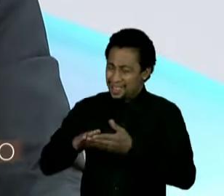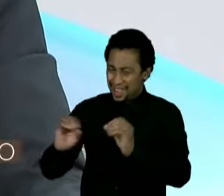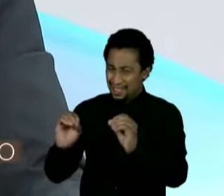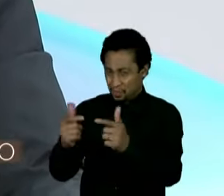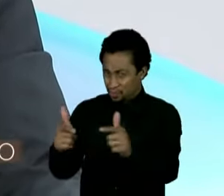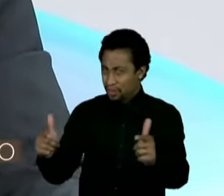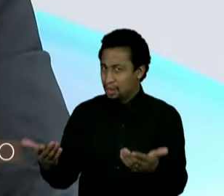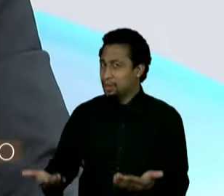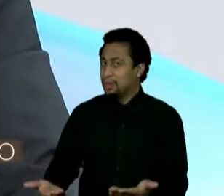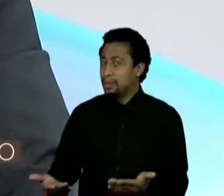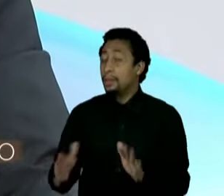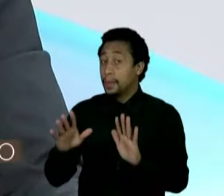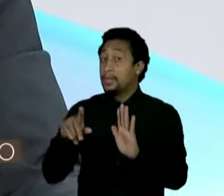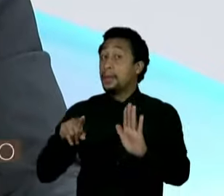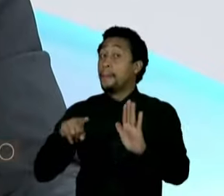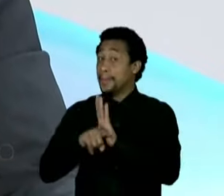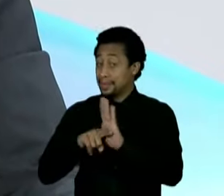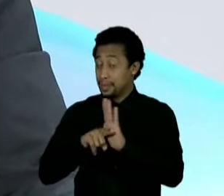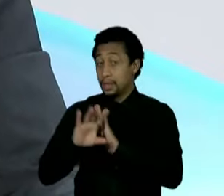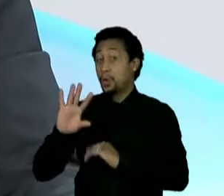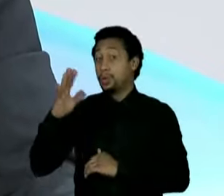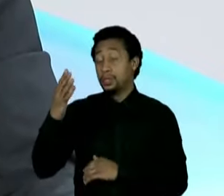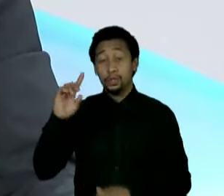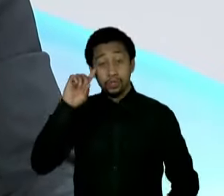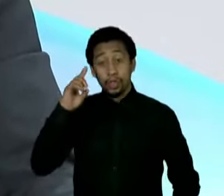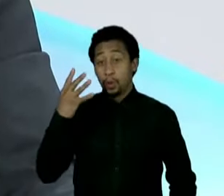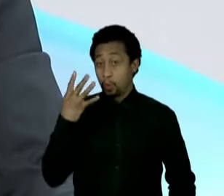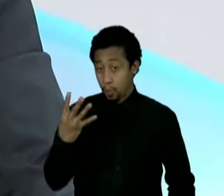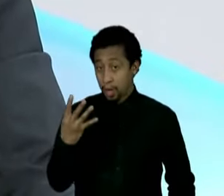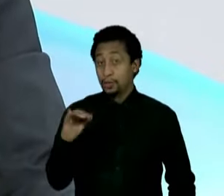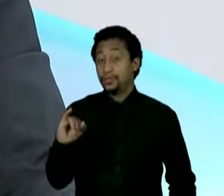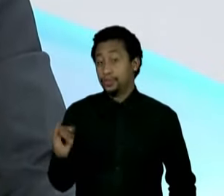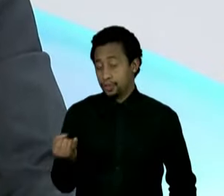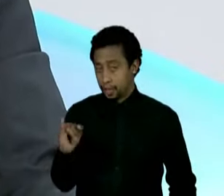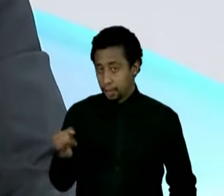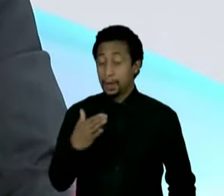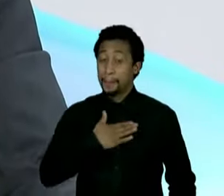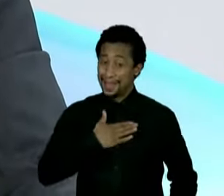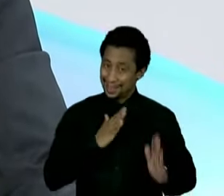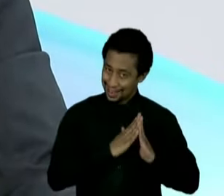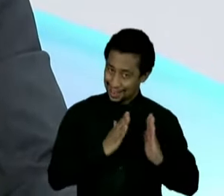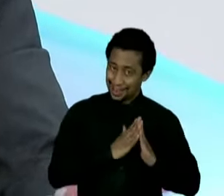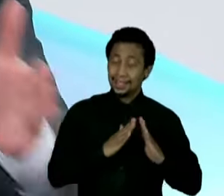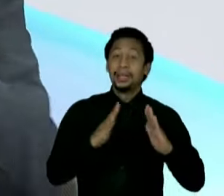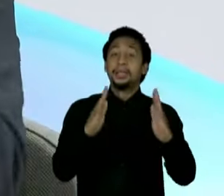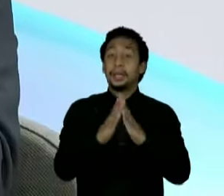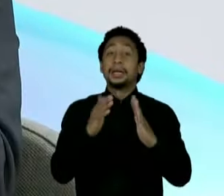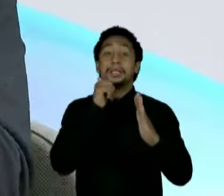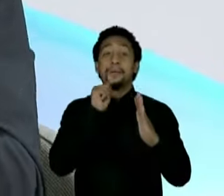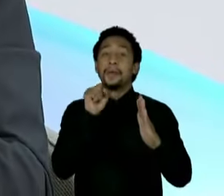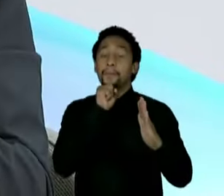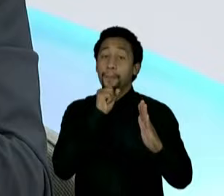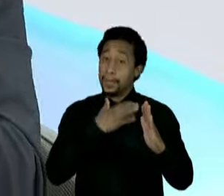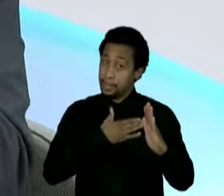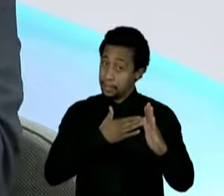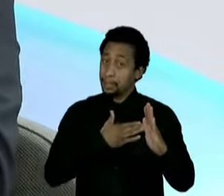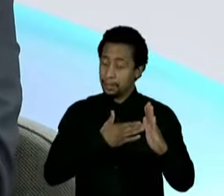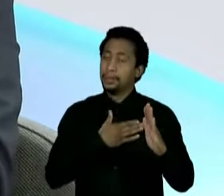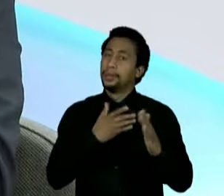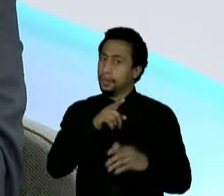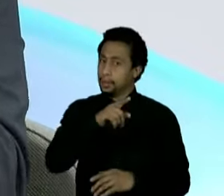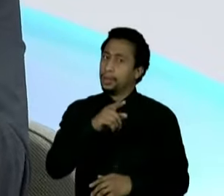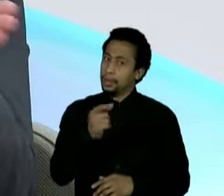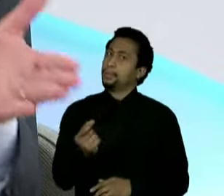operação, feita dia 4 de janeiro, na minha casa, na casa da minha mãe, enfim, umas coisas assim absurdas, porque você sabe que todos nós, ex